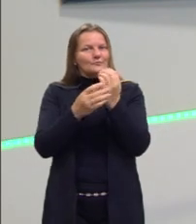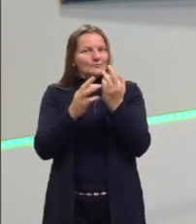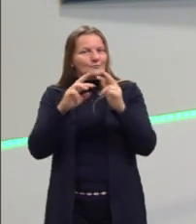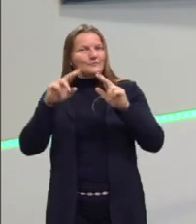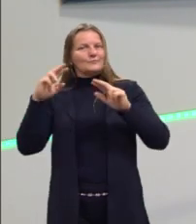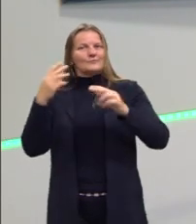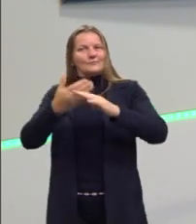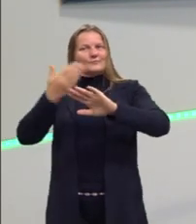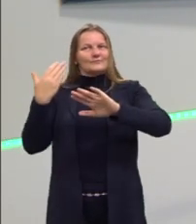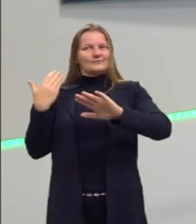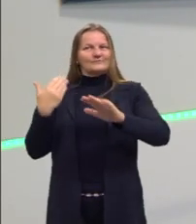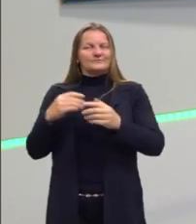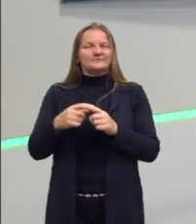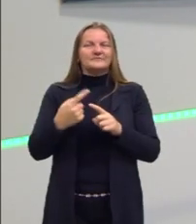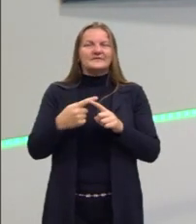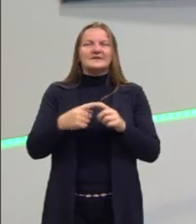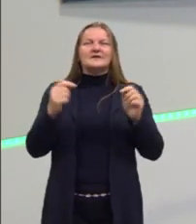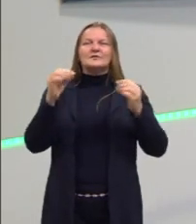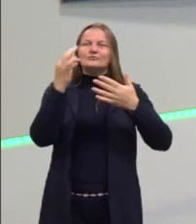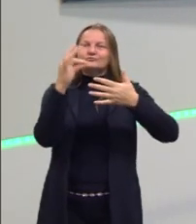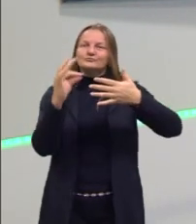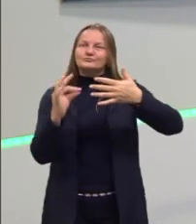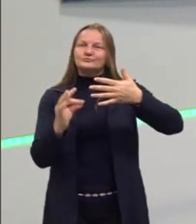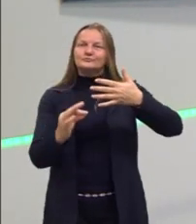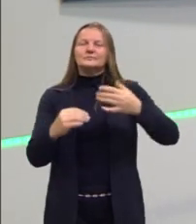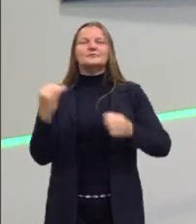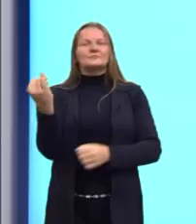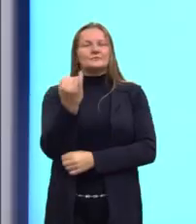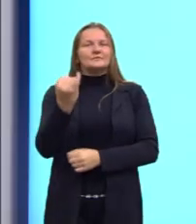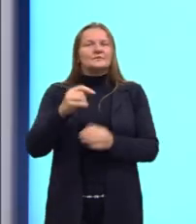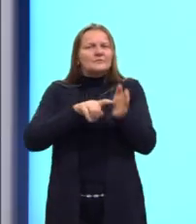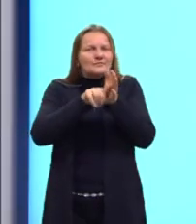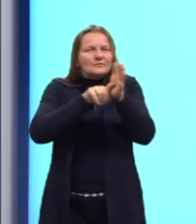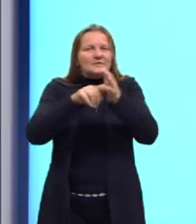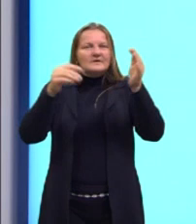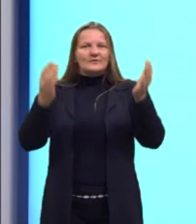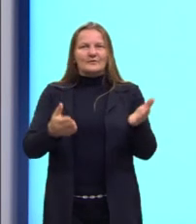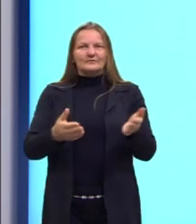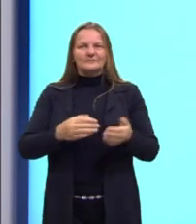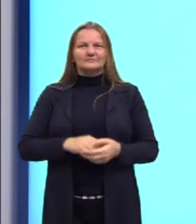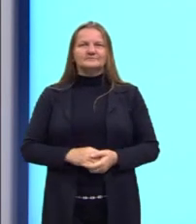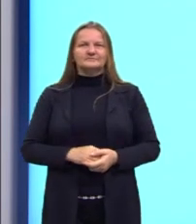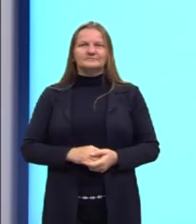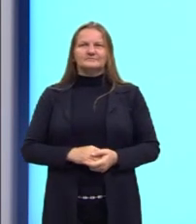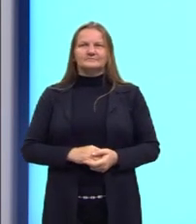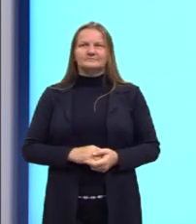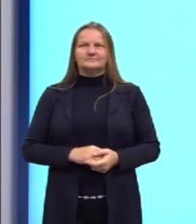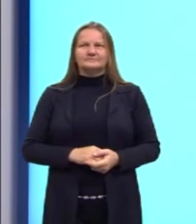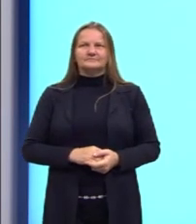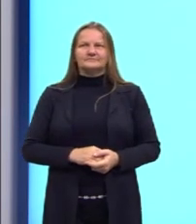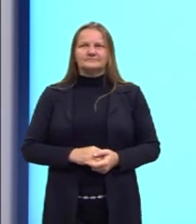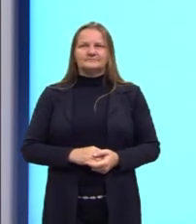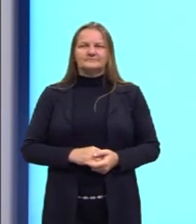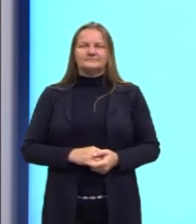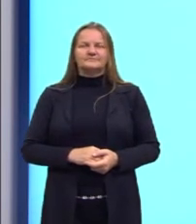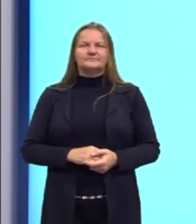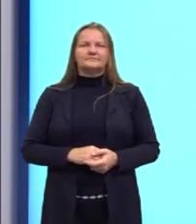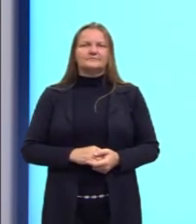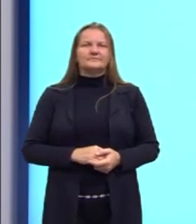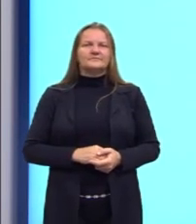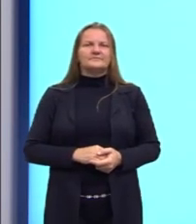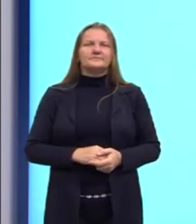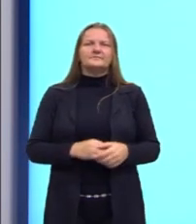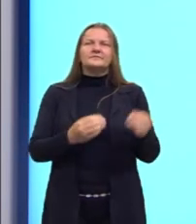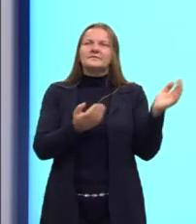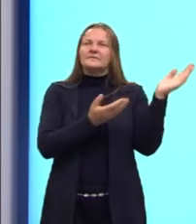elementos a gente vai analisar agora. Dessa forma,